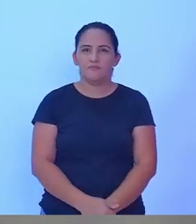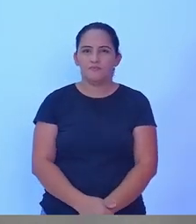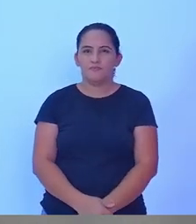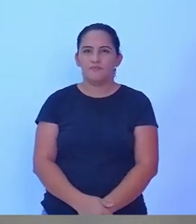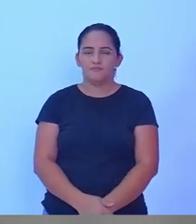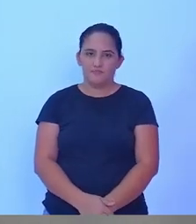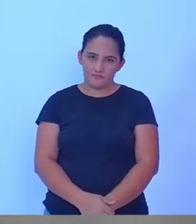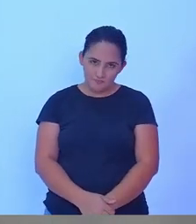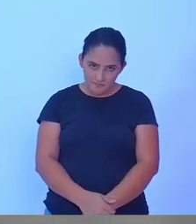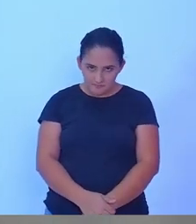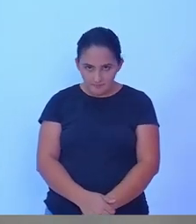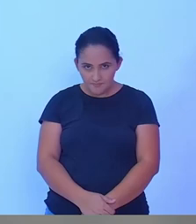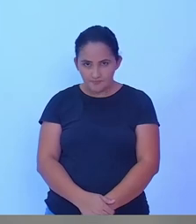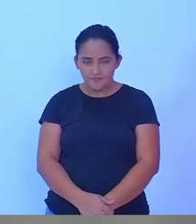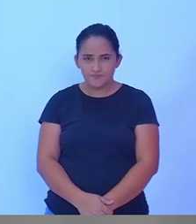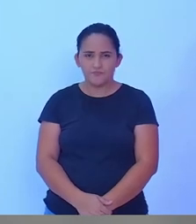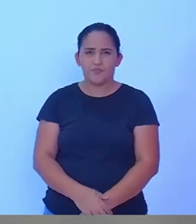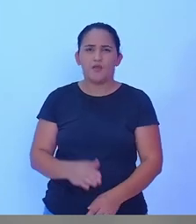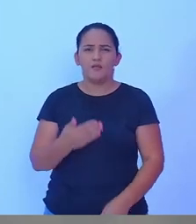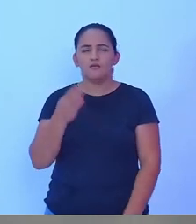aliás, agora o candidato